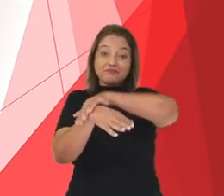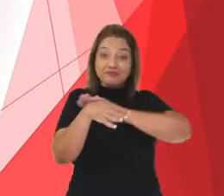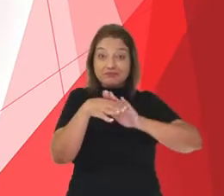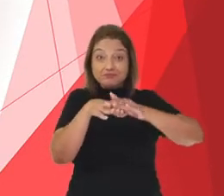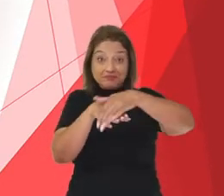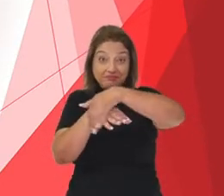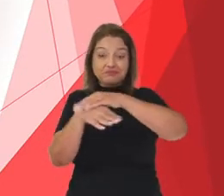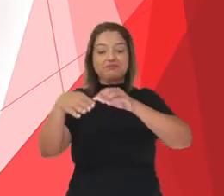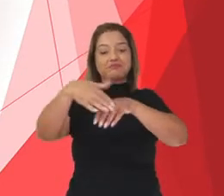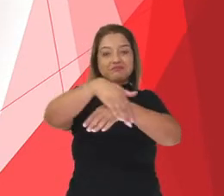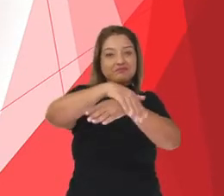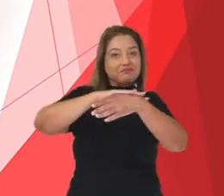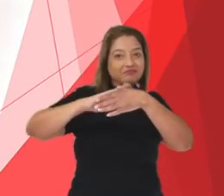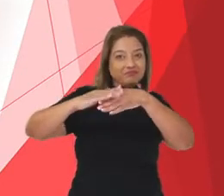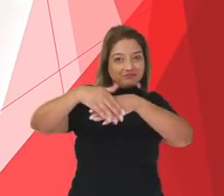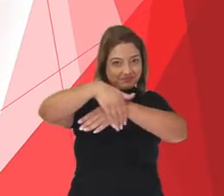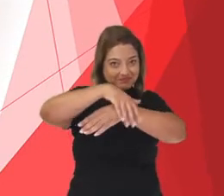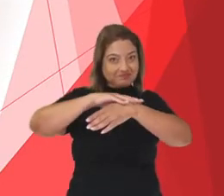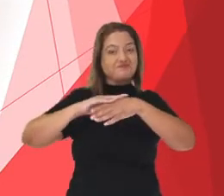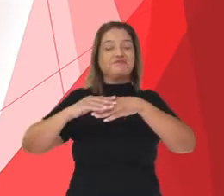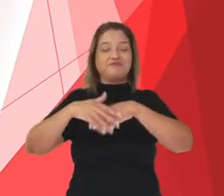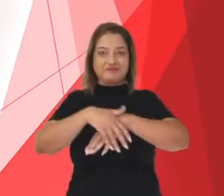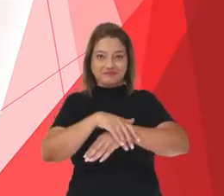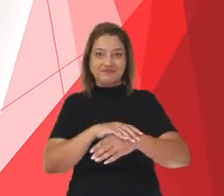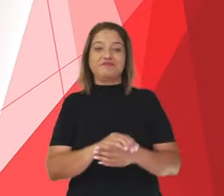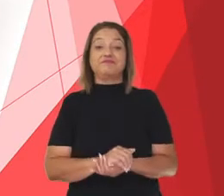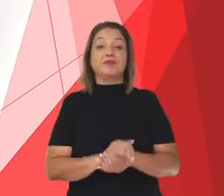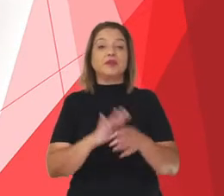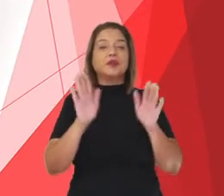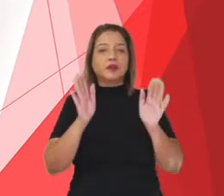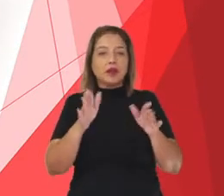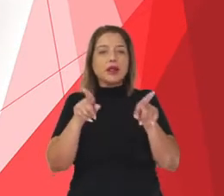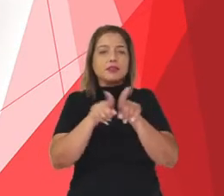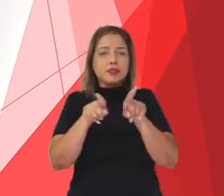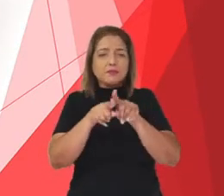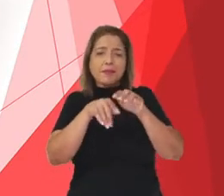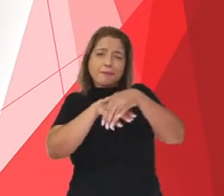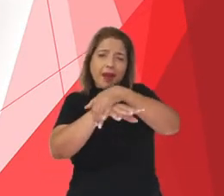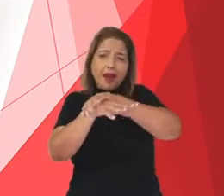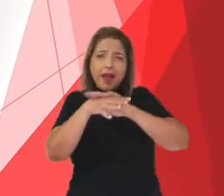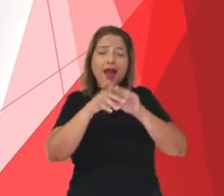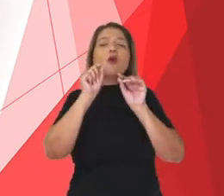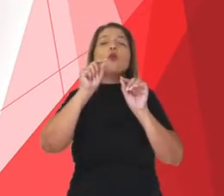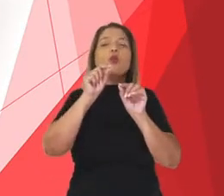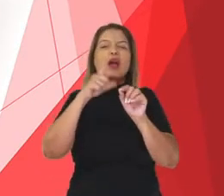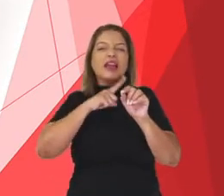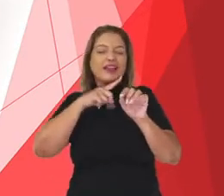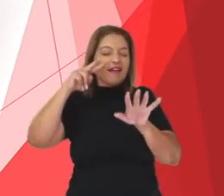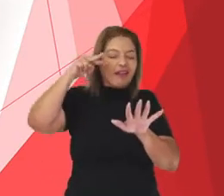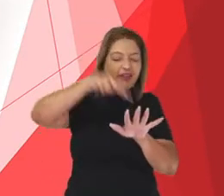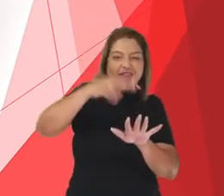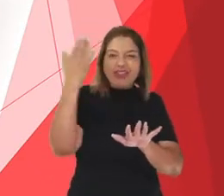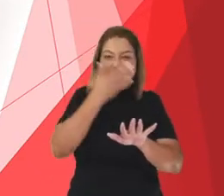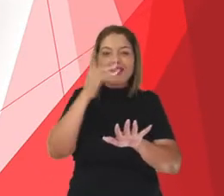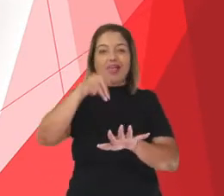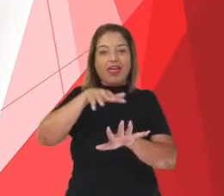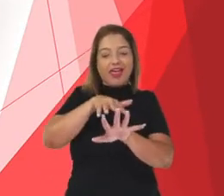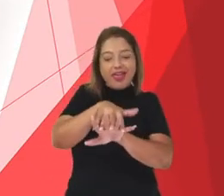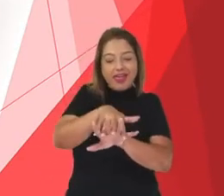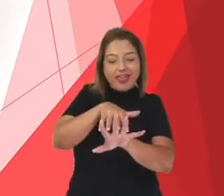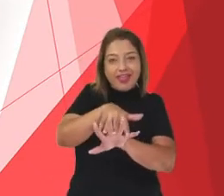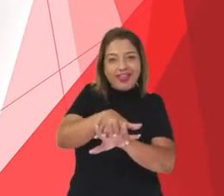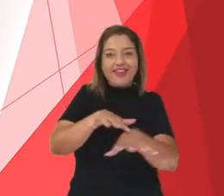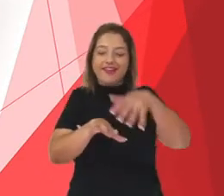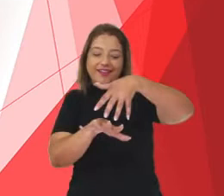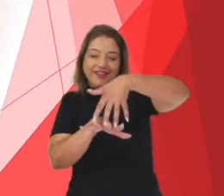a parte de cima das mãos. Limpe as partes mais escondidas das mãos. Entre os